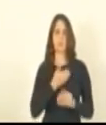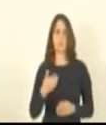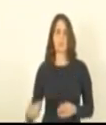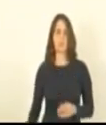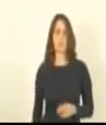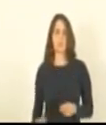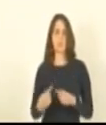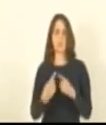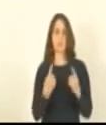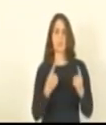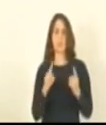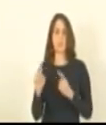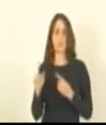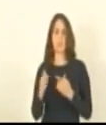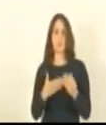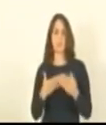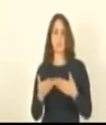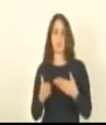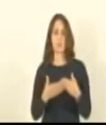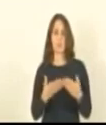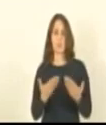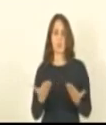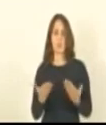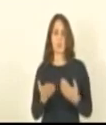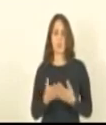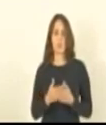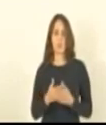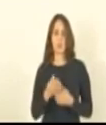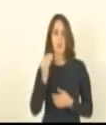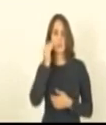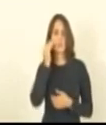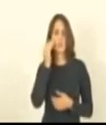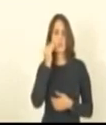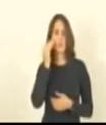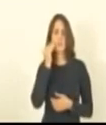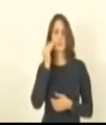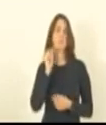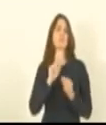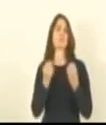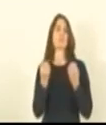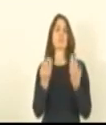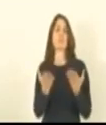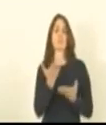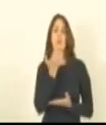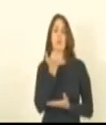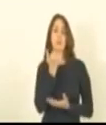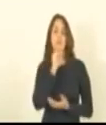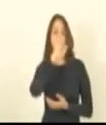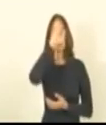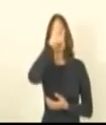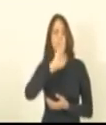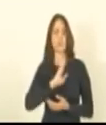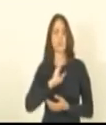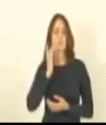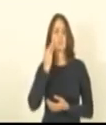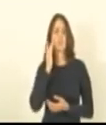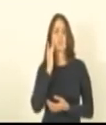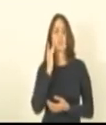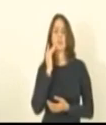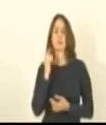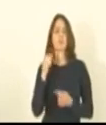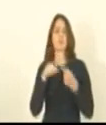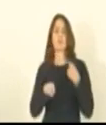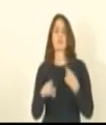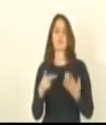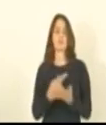contra qualquer forma de tentativa de dar almoço grátis para as pessoas não é assim que se funciona então